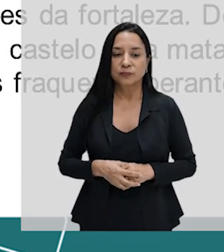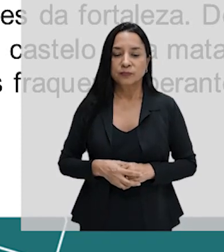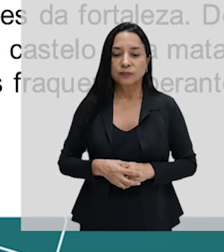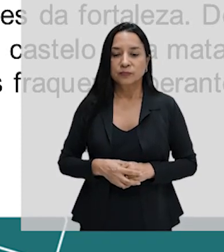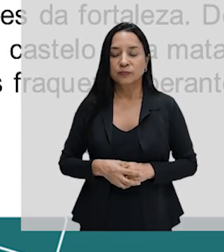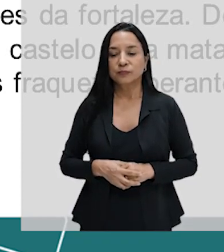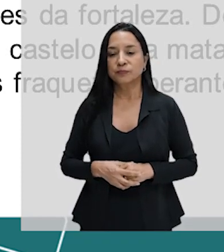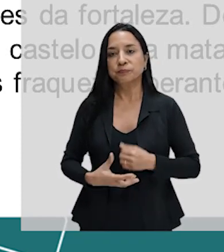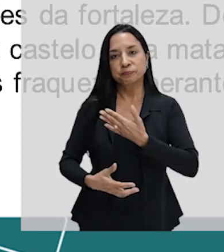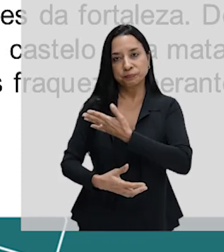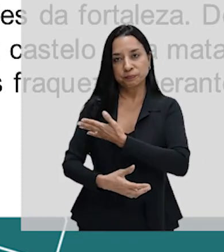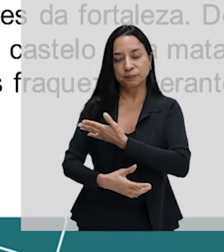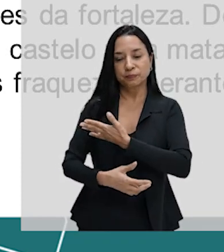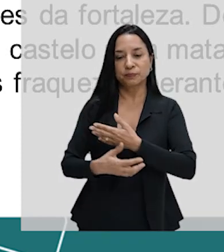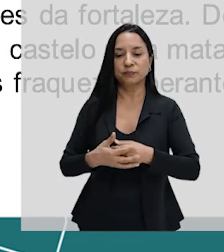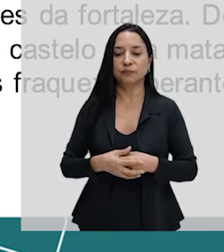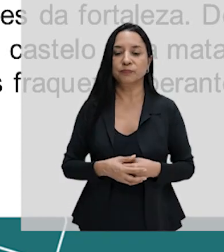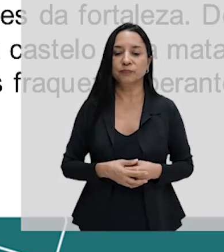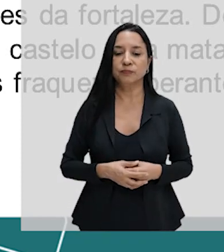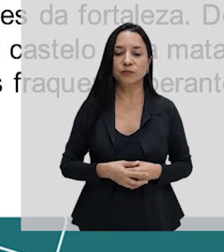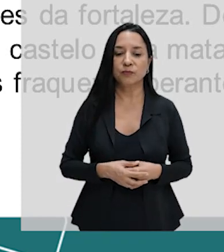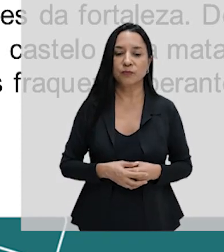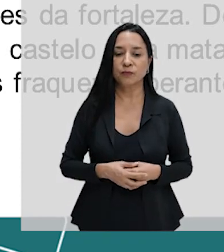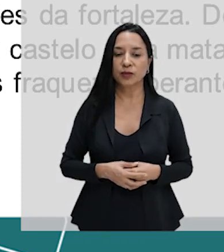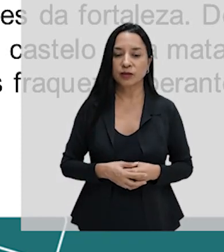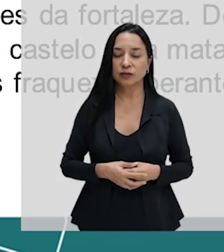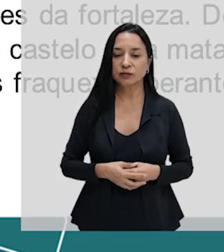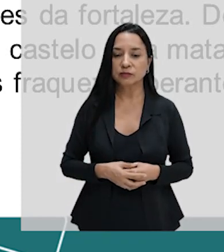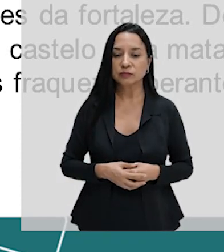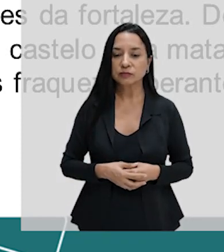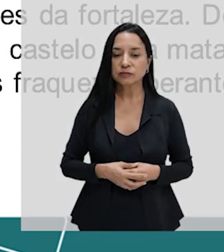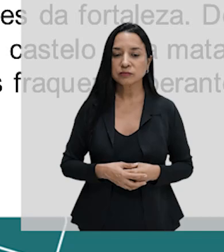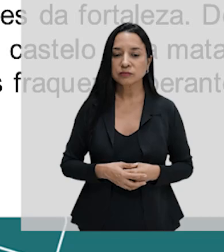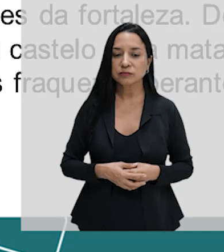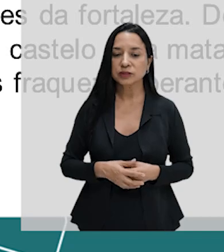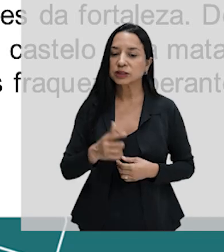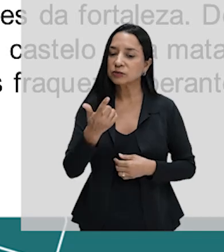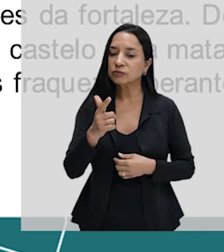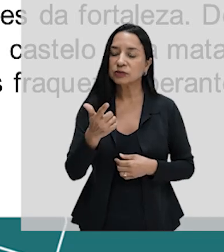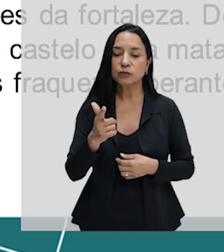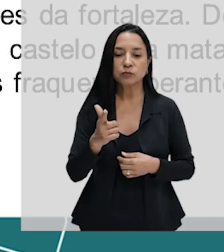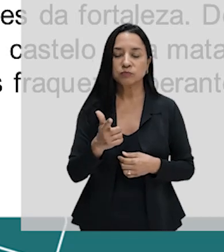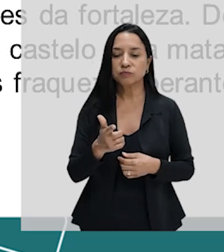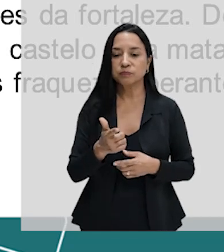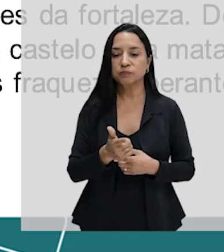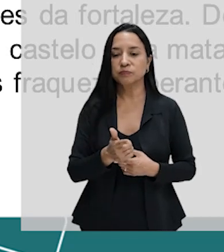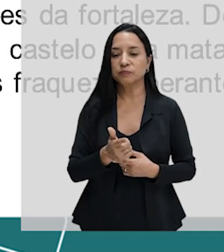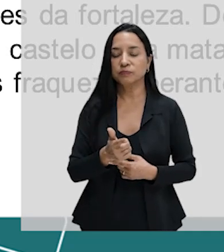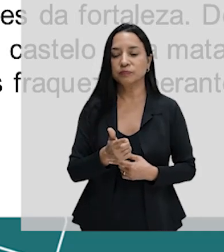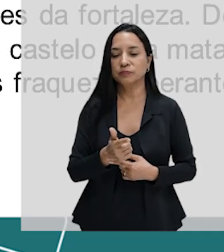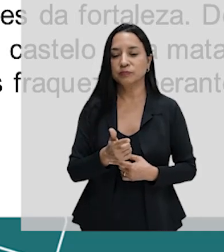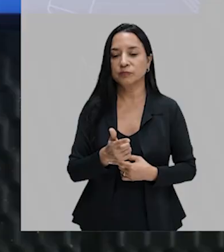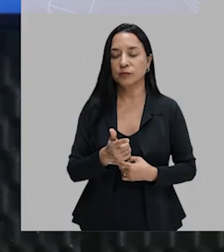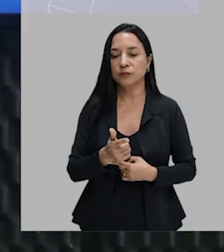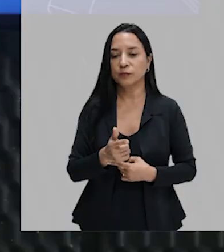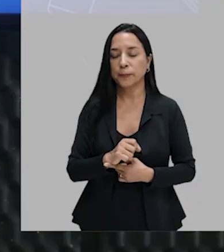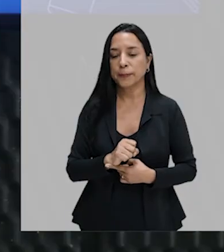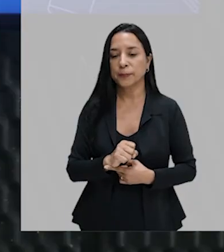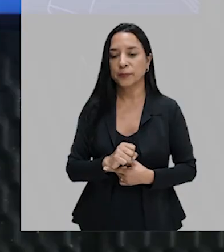Essa lenda do Guzmán el Bueno, ela não tem uma